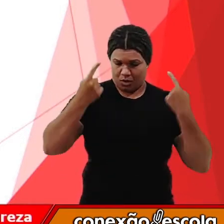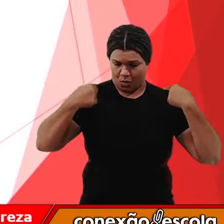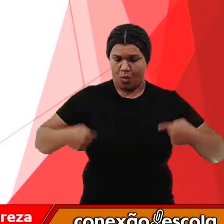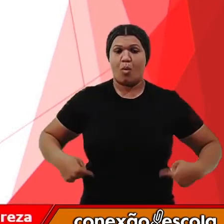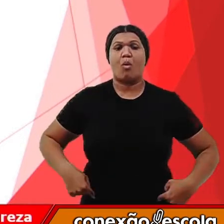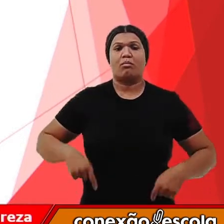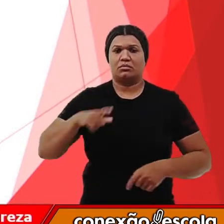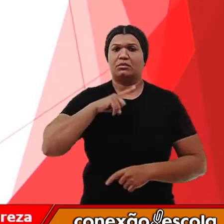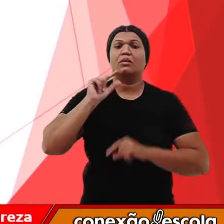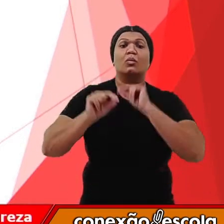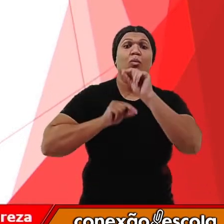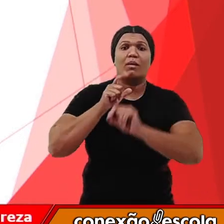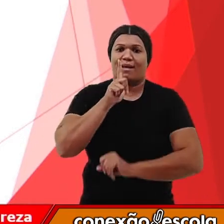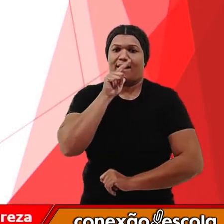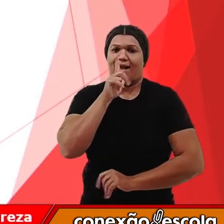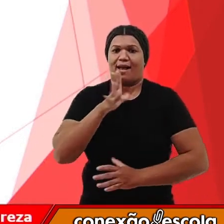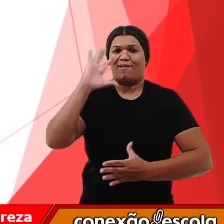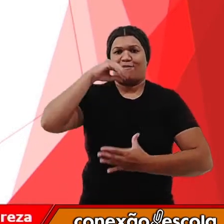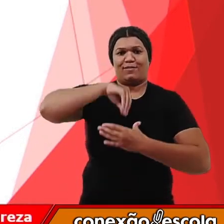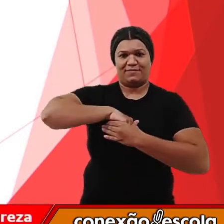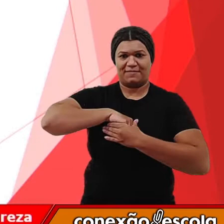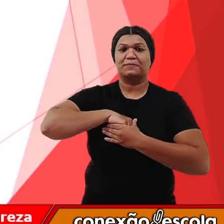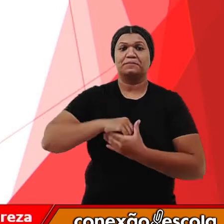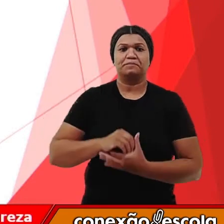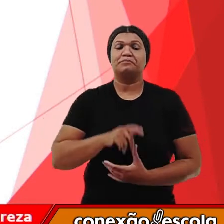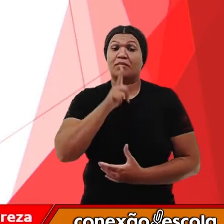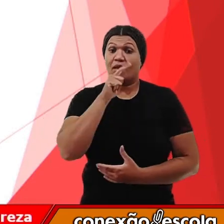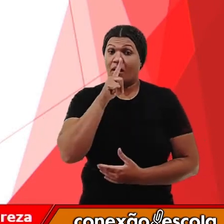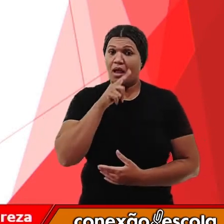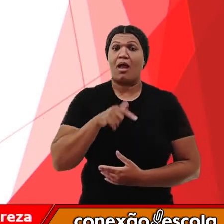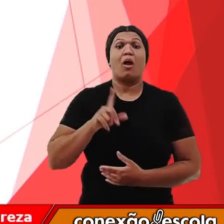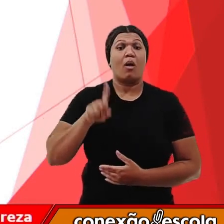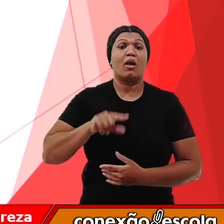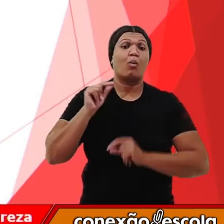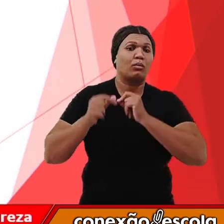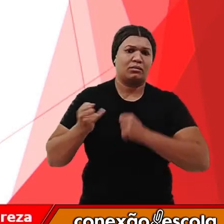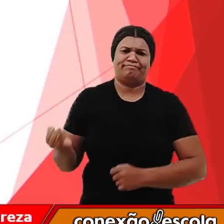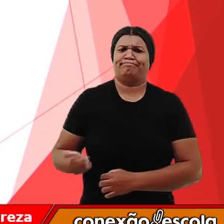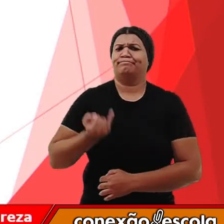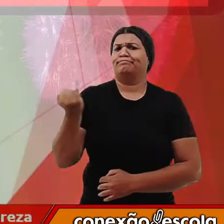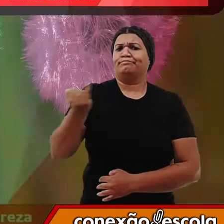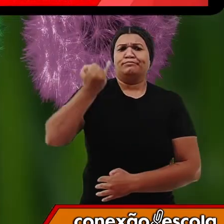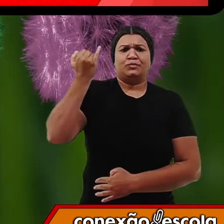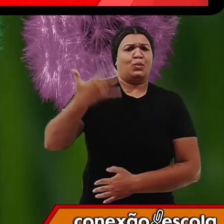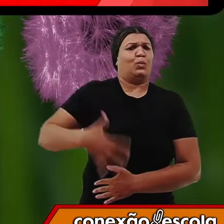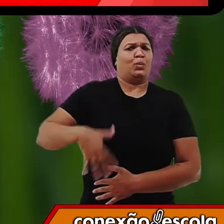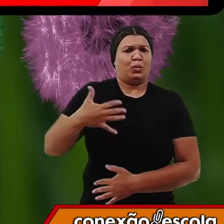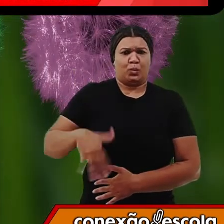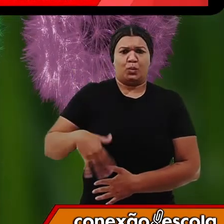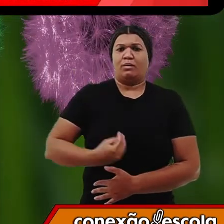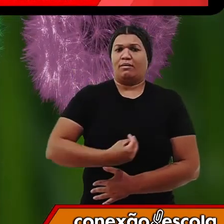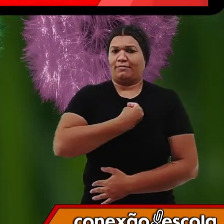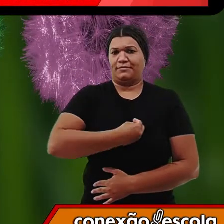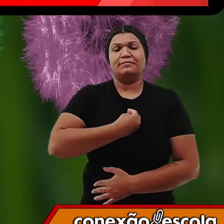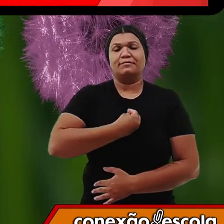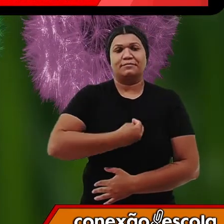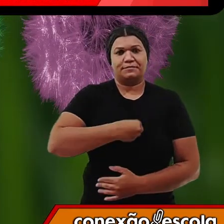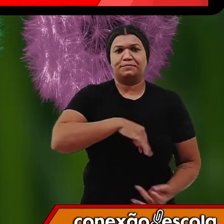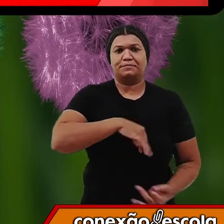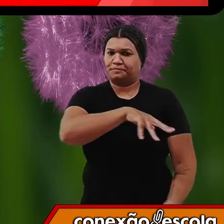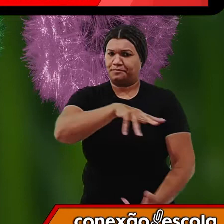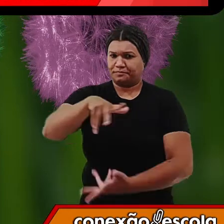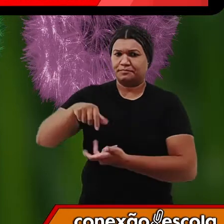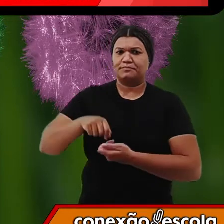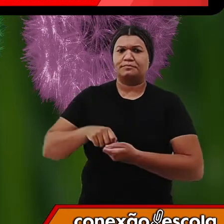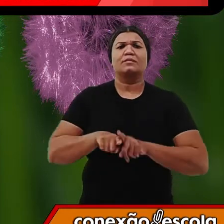dele é composto por água. A água, então, é extremamente importante para a vida na Terra. Mas será que a